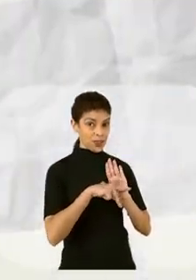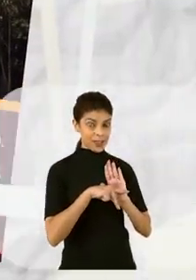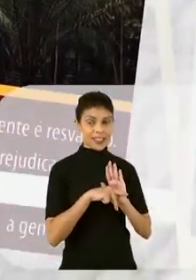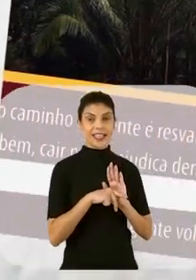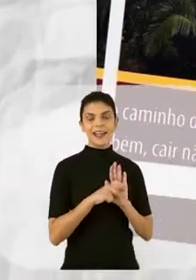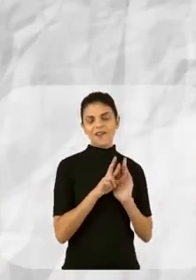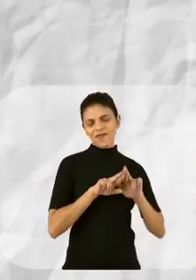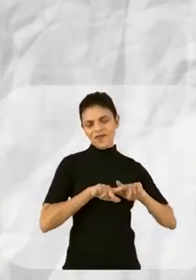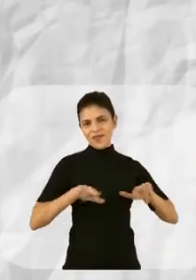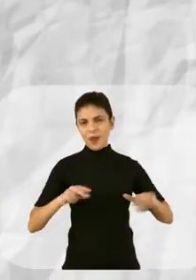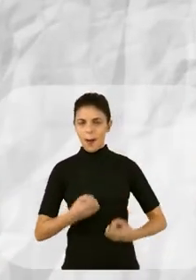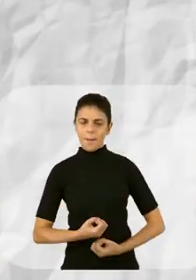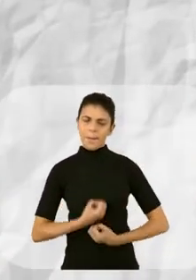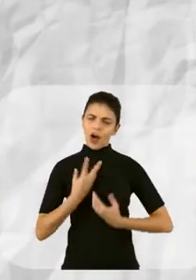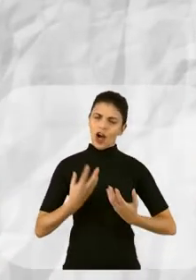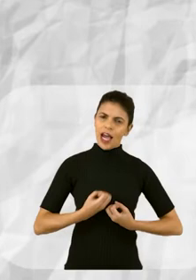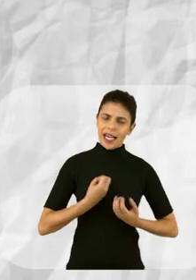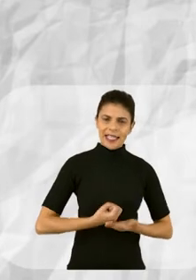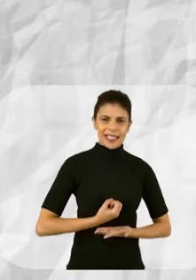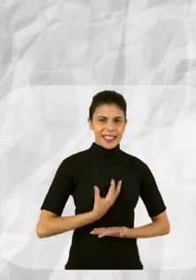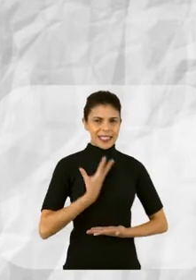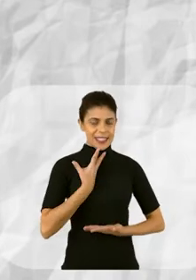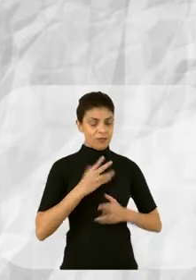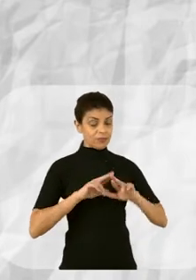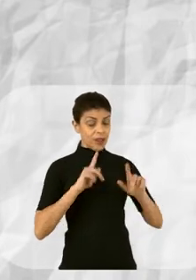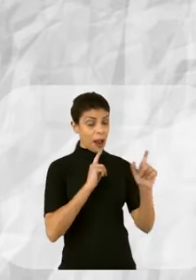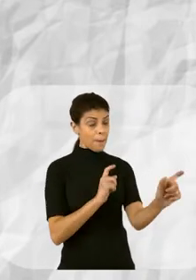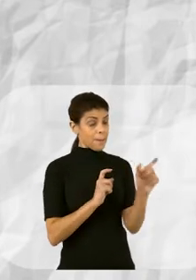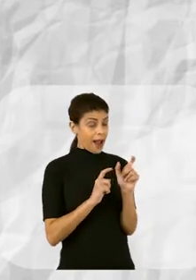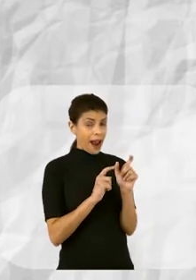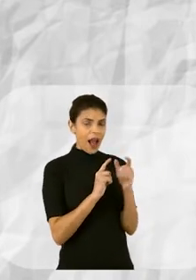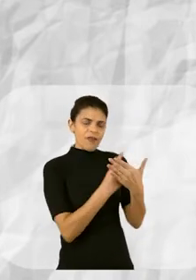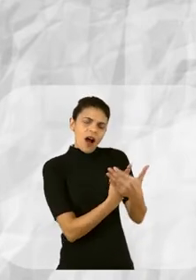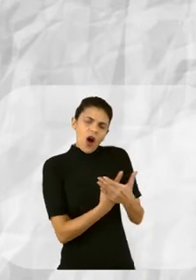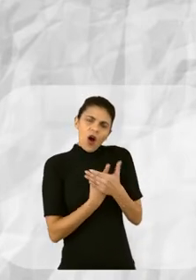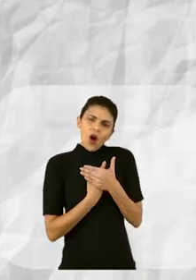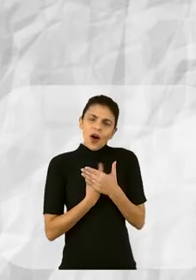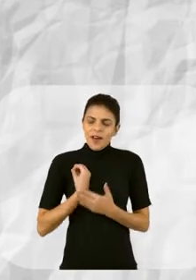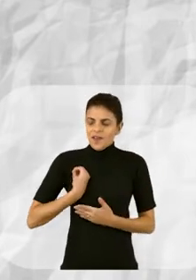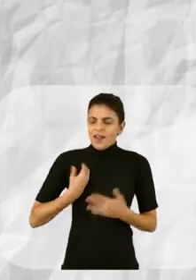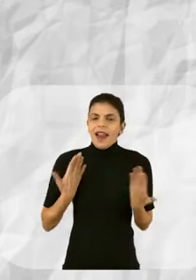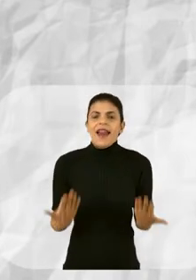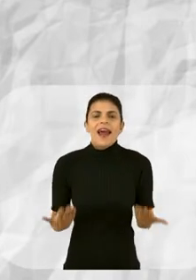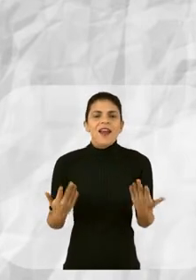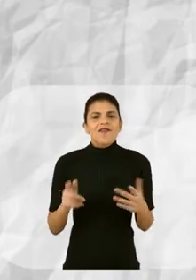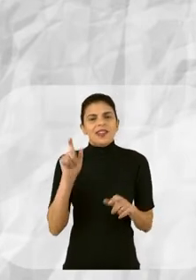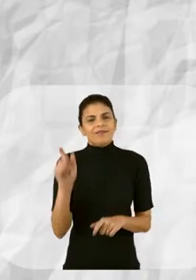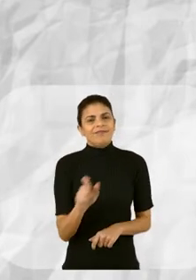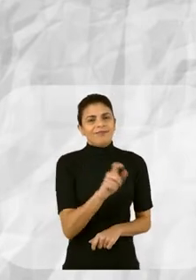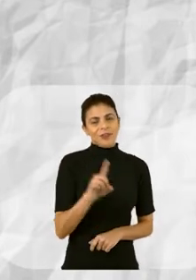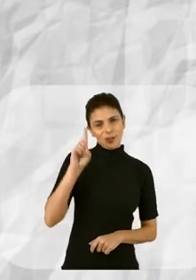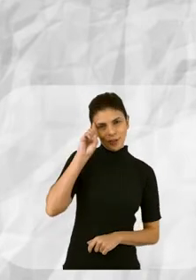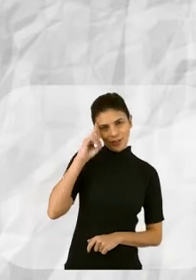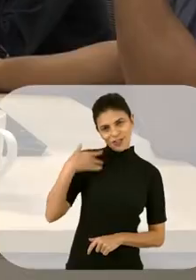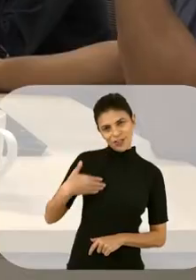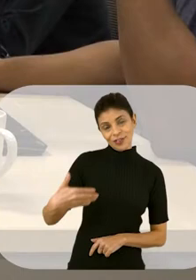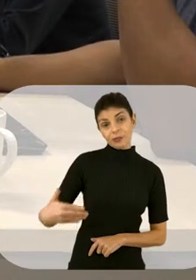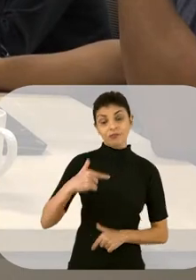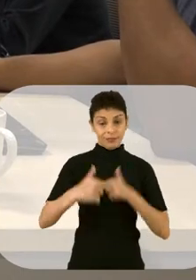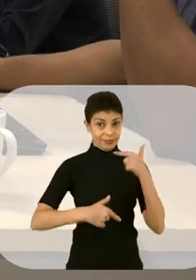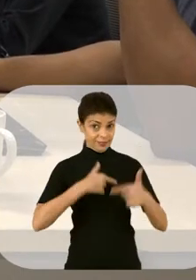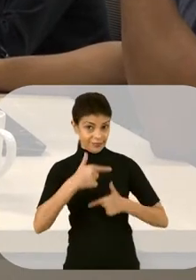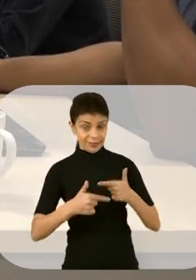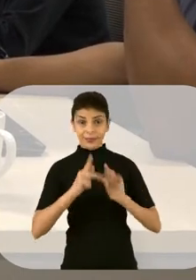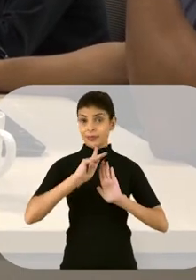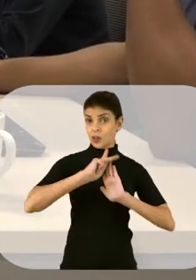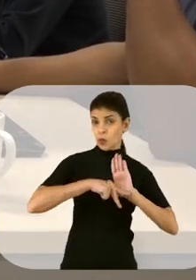projeto Sextas de Poesia, cuja ideia é, no acolhimento da palavra, trazer um pouco de leveza aos nossos dias. Todas as